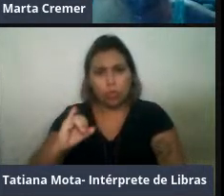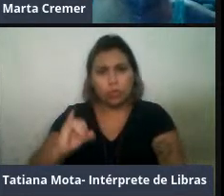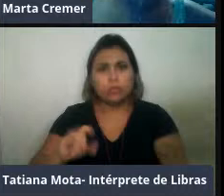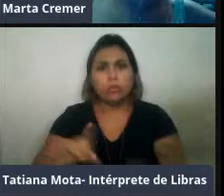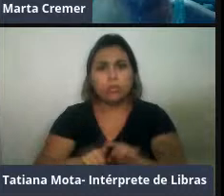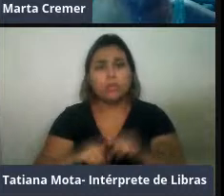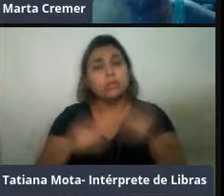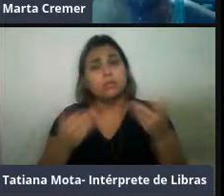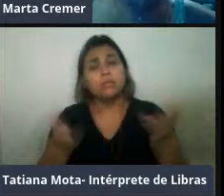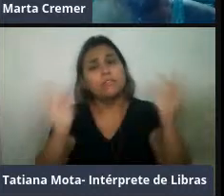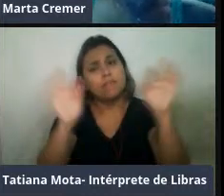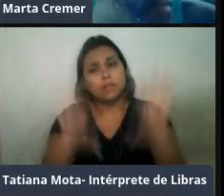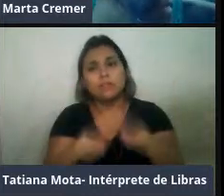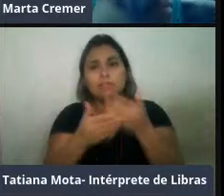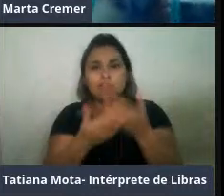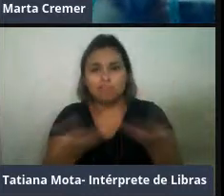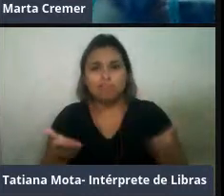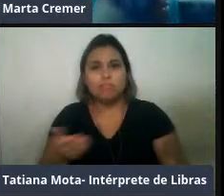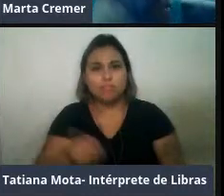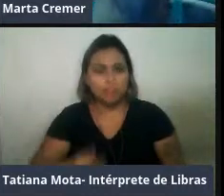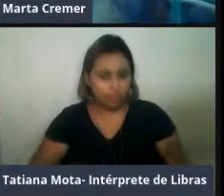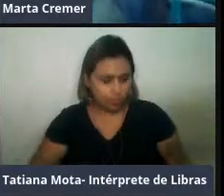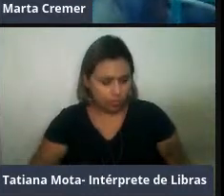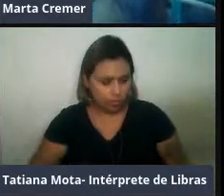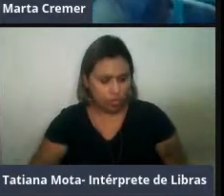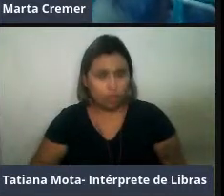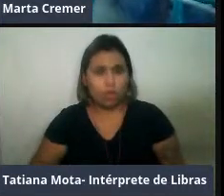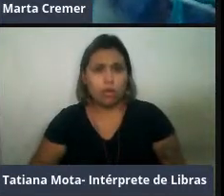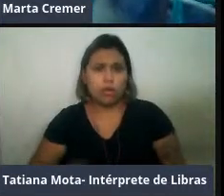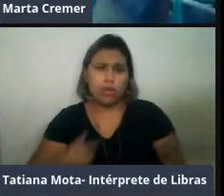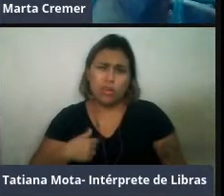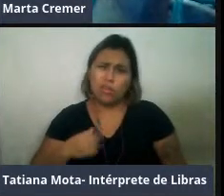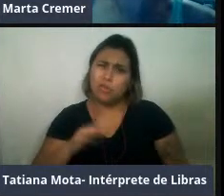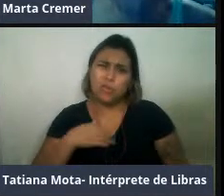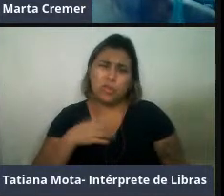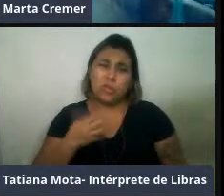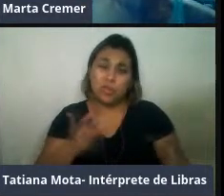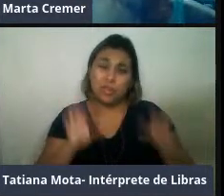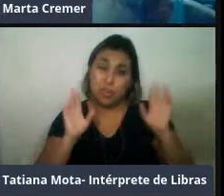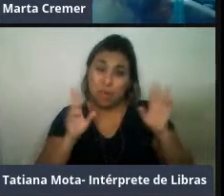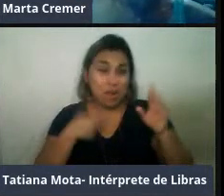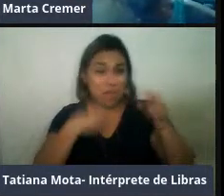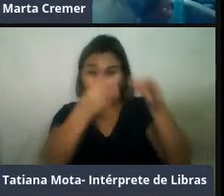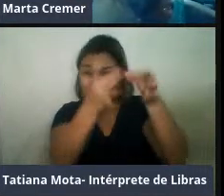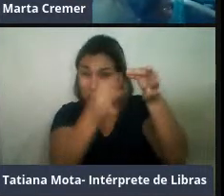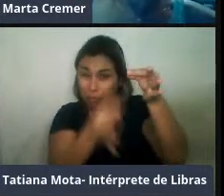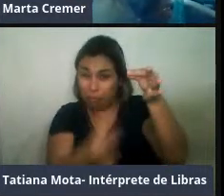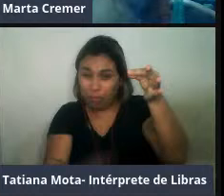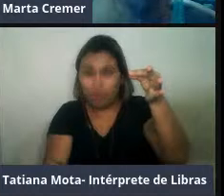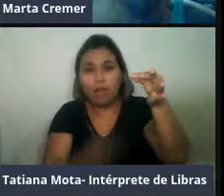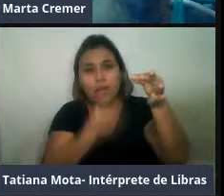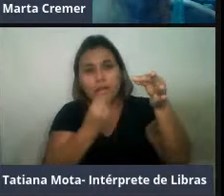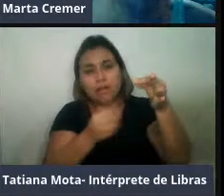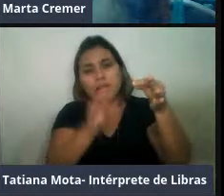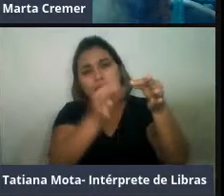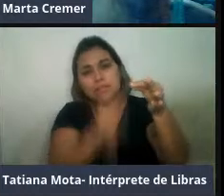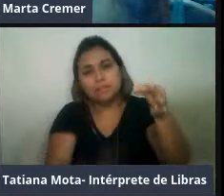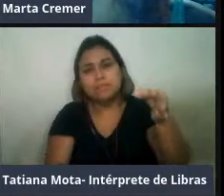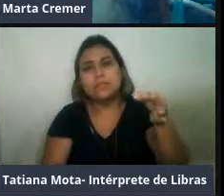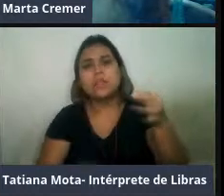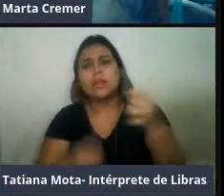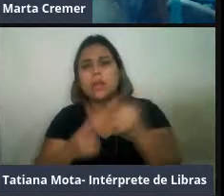seria isso, espero não ter falado demais, e espero que